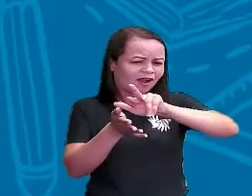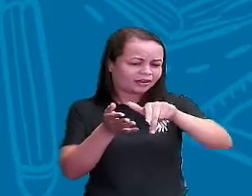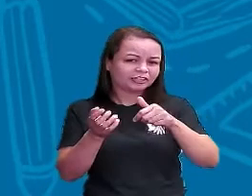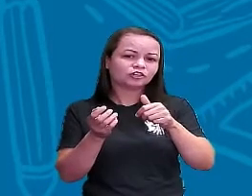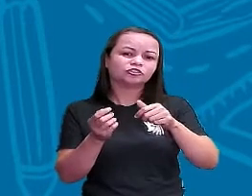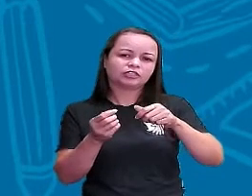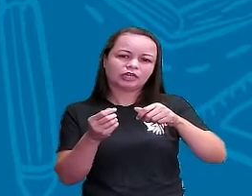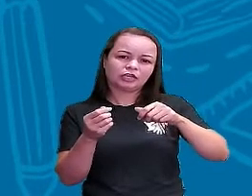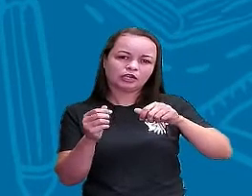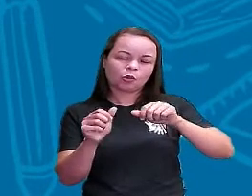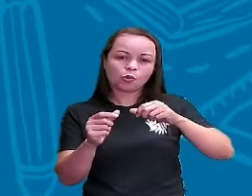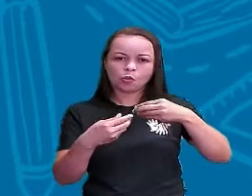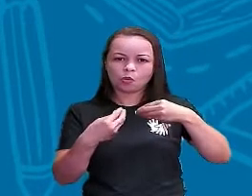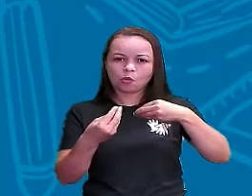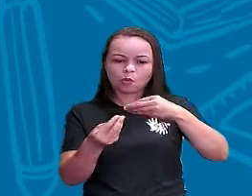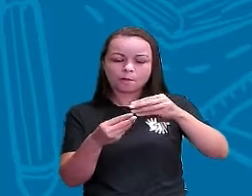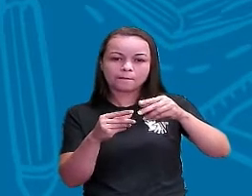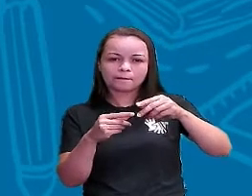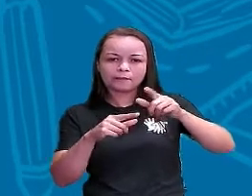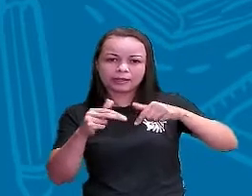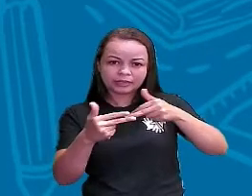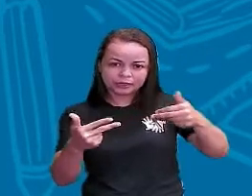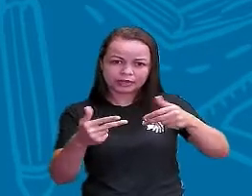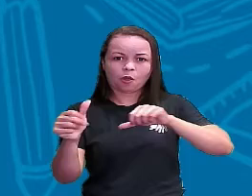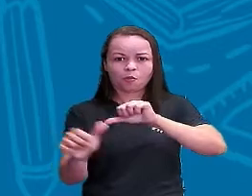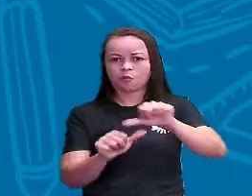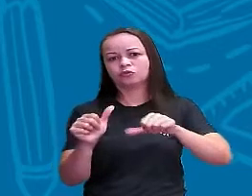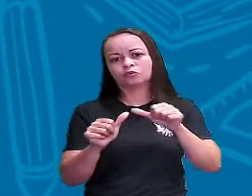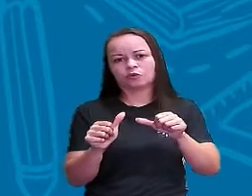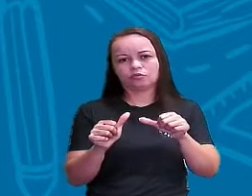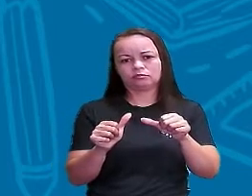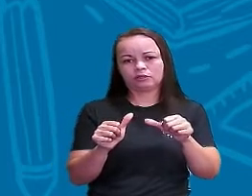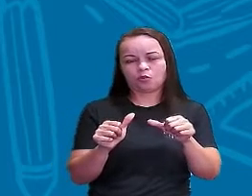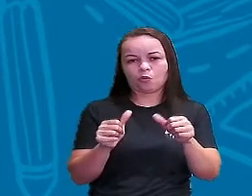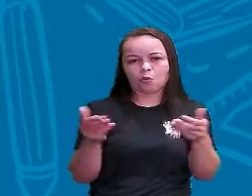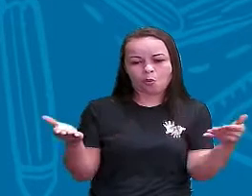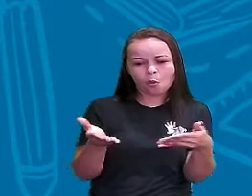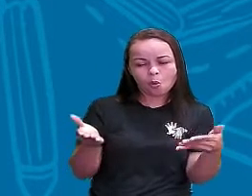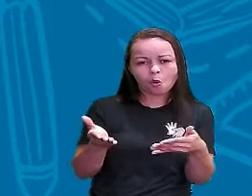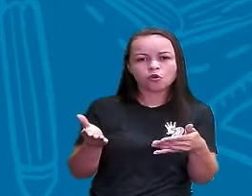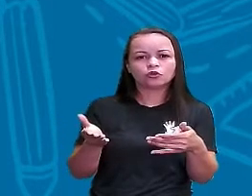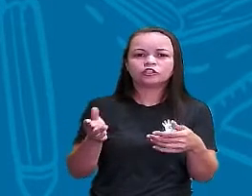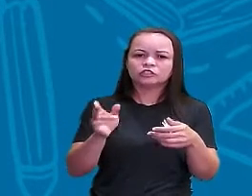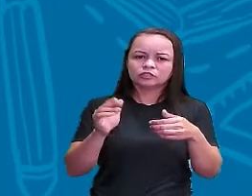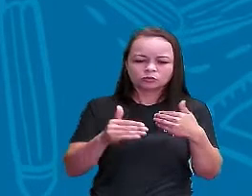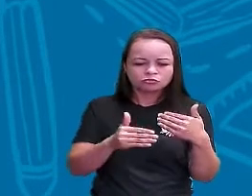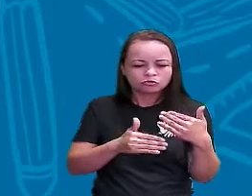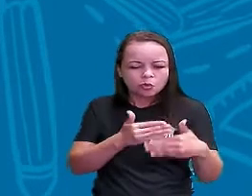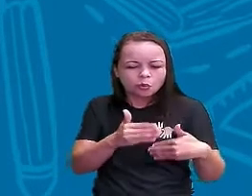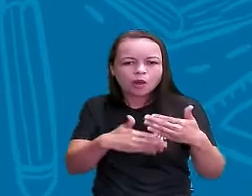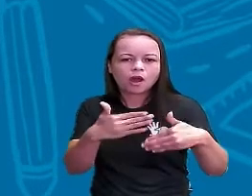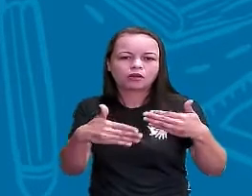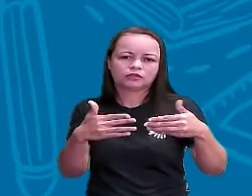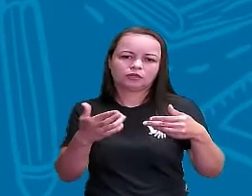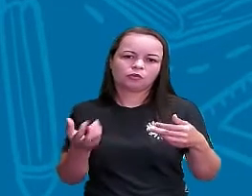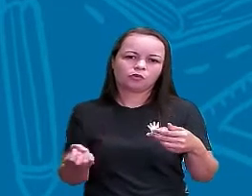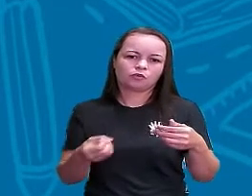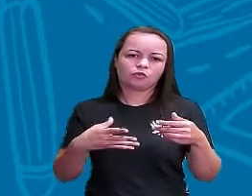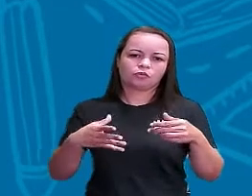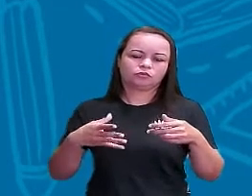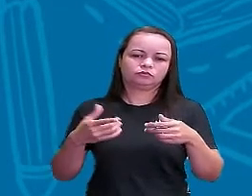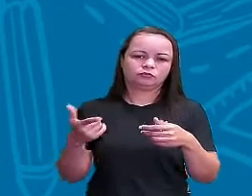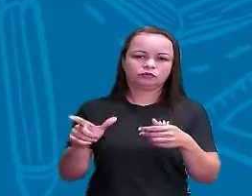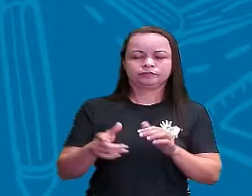E hoje elas tomam uma outra roupagem Elas se atualizaram Não que as brincadeiras de